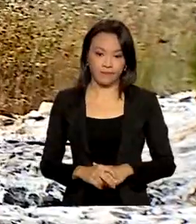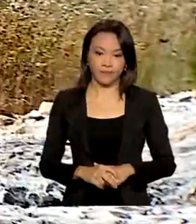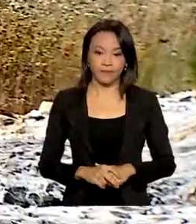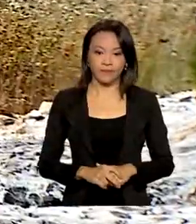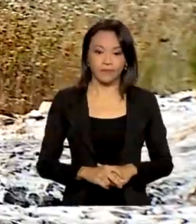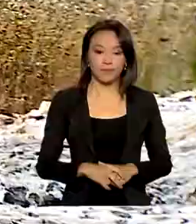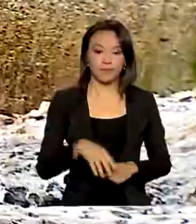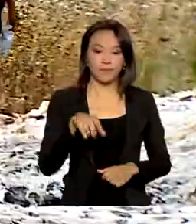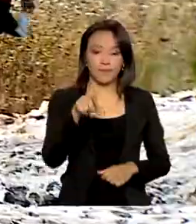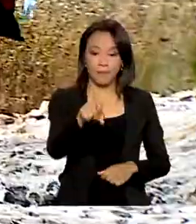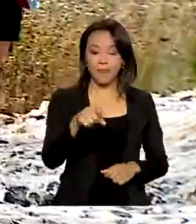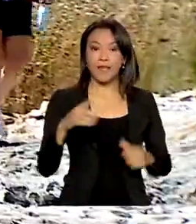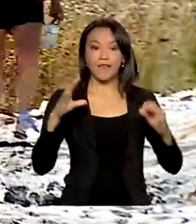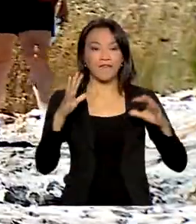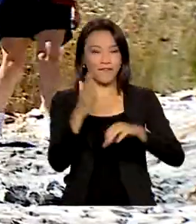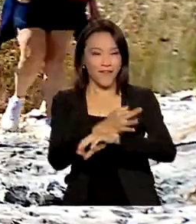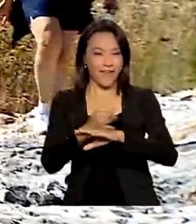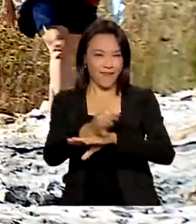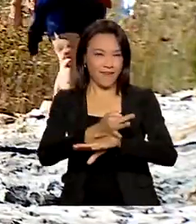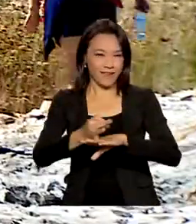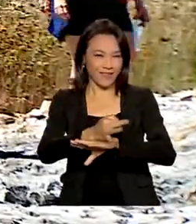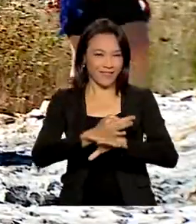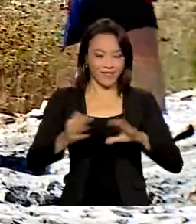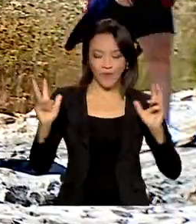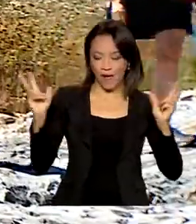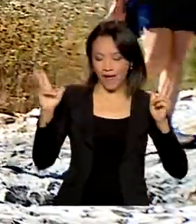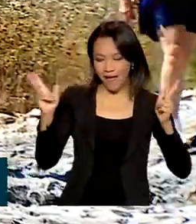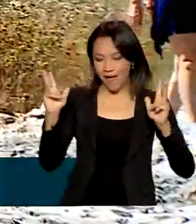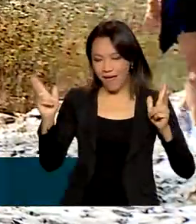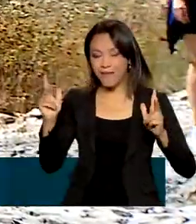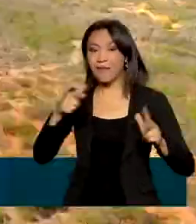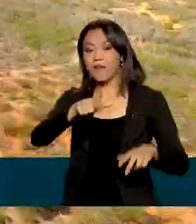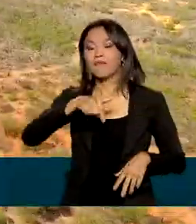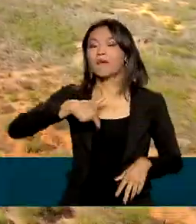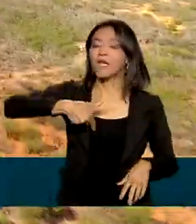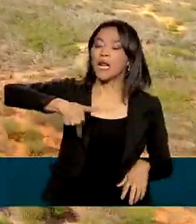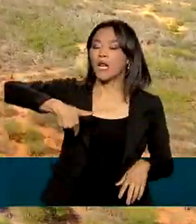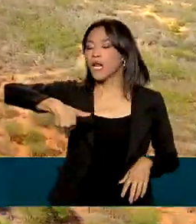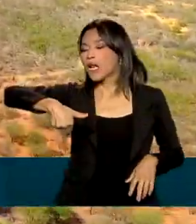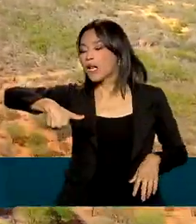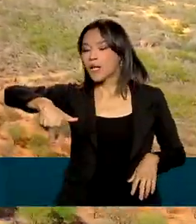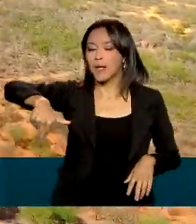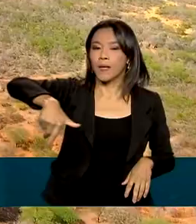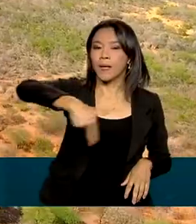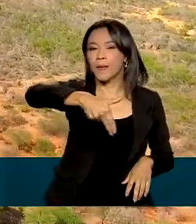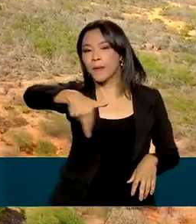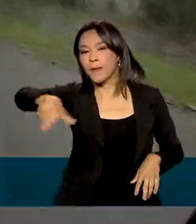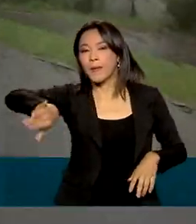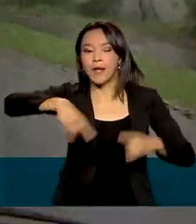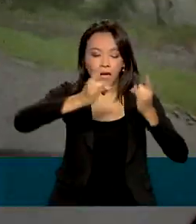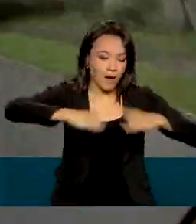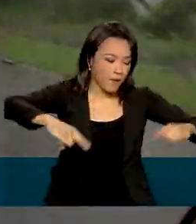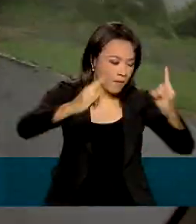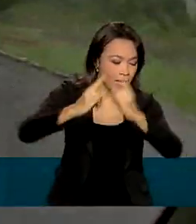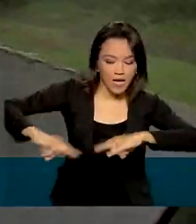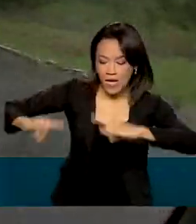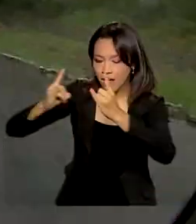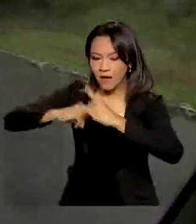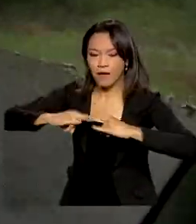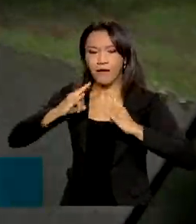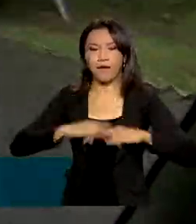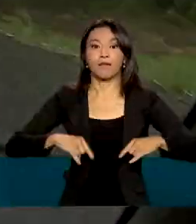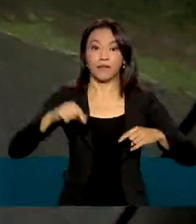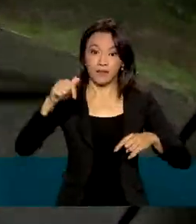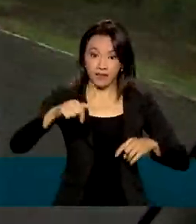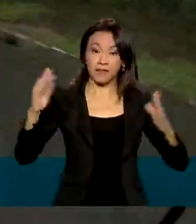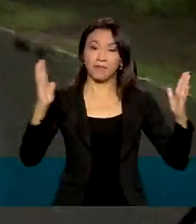E as férias chegaram e com elas vêm as caminhadas, escaladas e acampamentos. Nesta época também